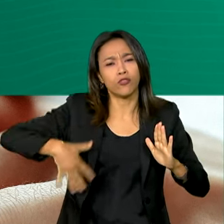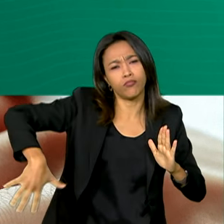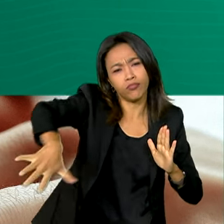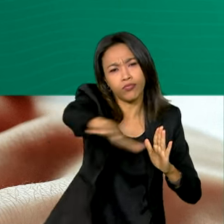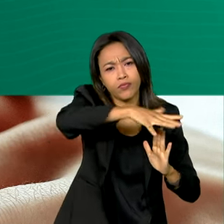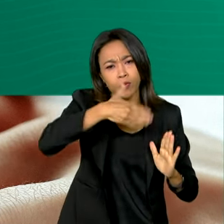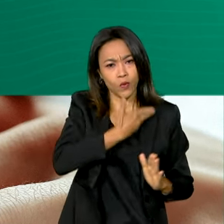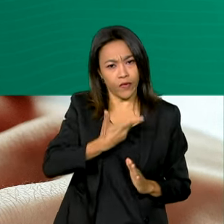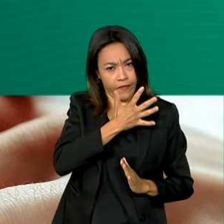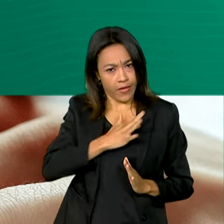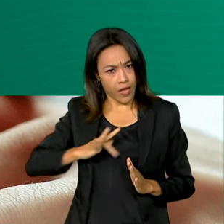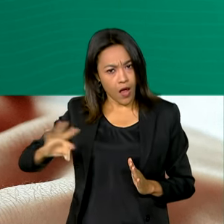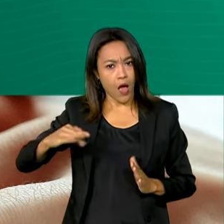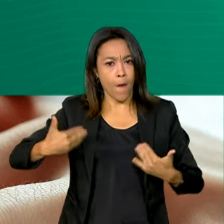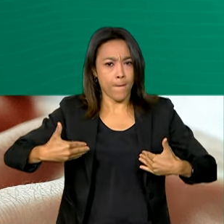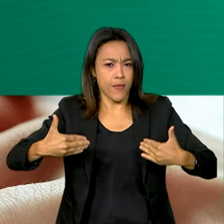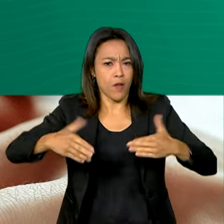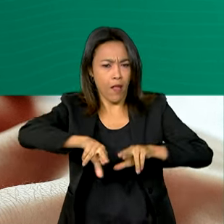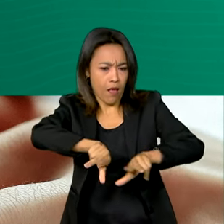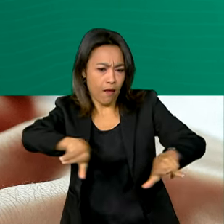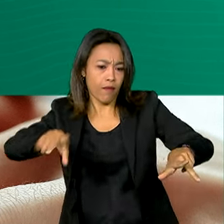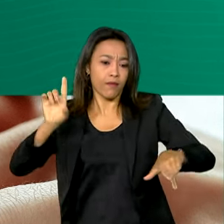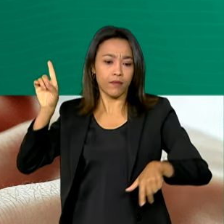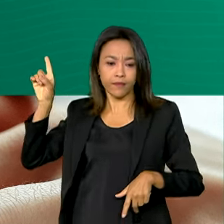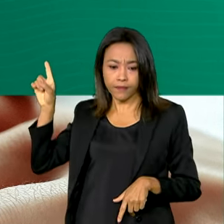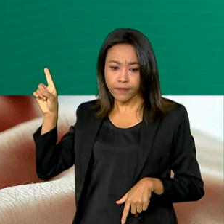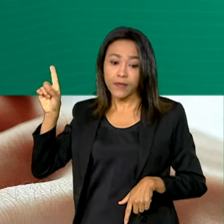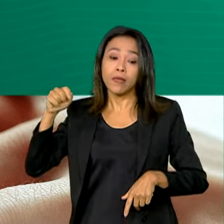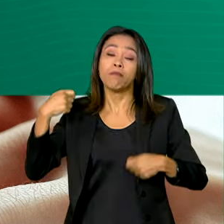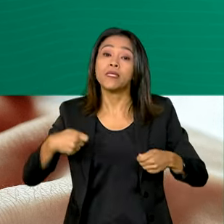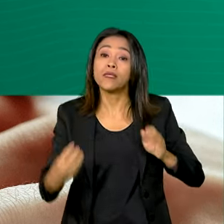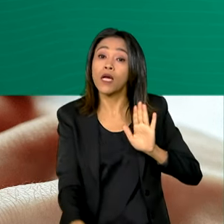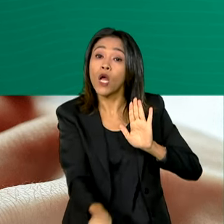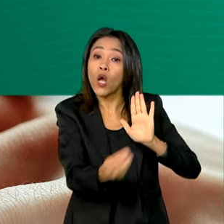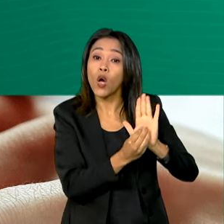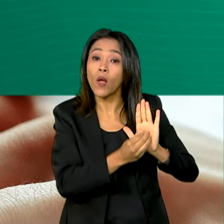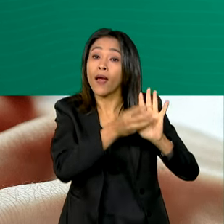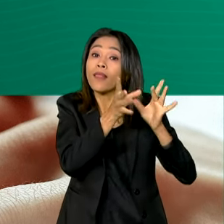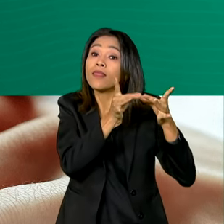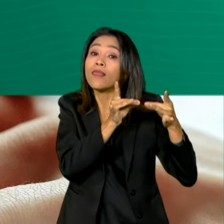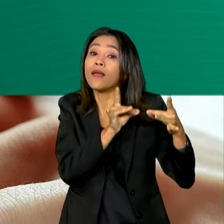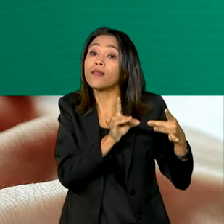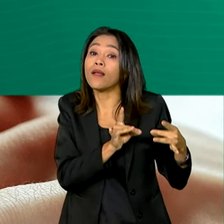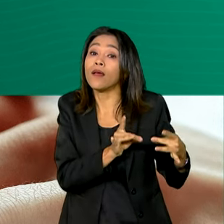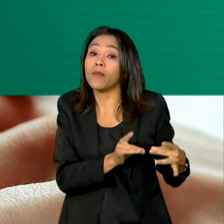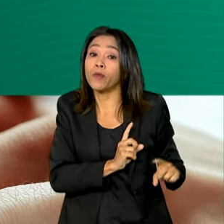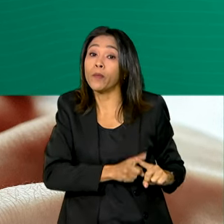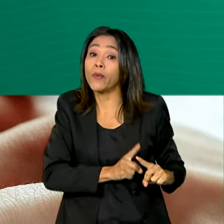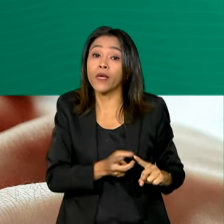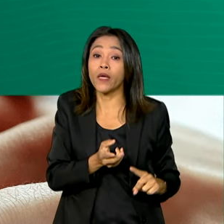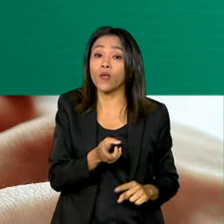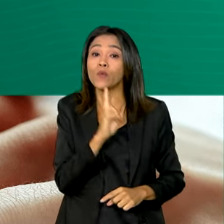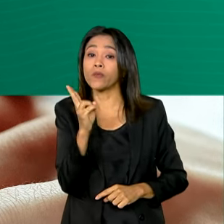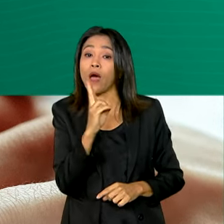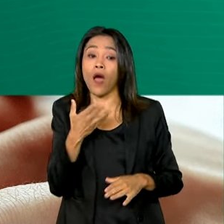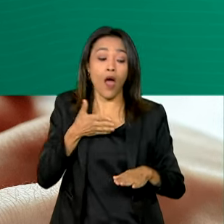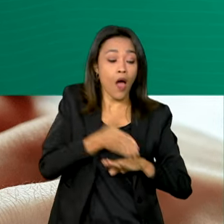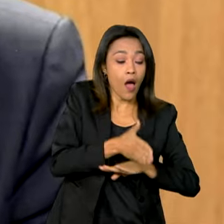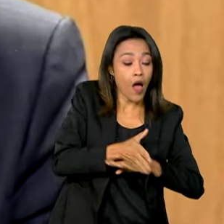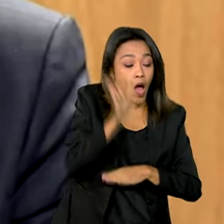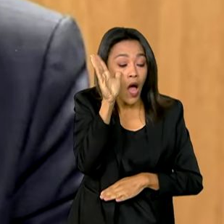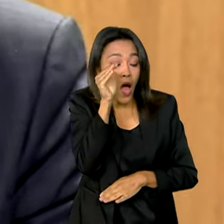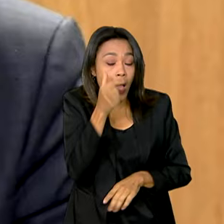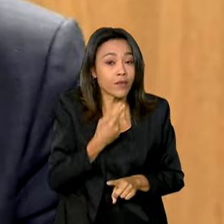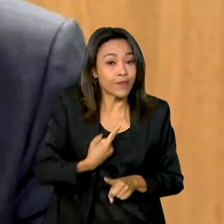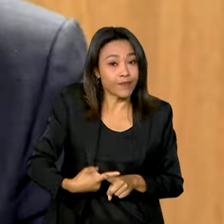sob aplicação da LAI passam a incluir detalhamento das negativas de acesso às informações para análise da CGU.